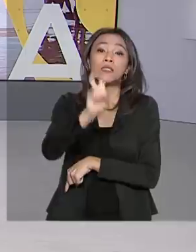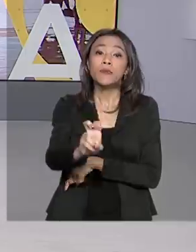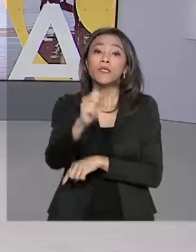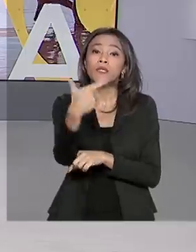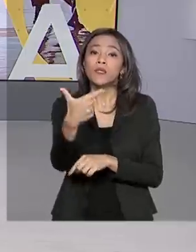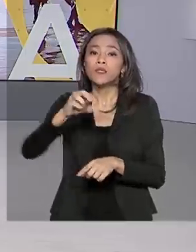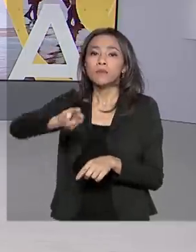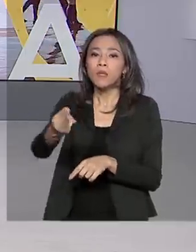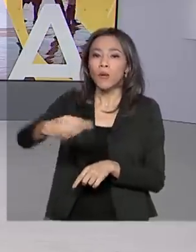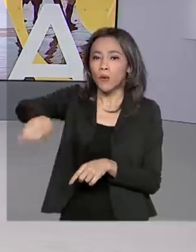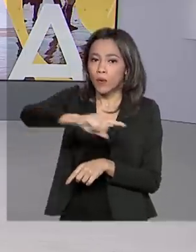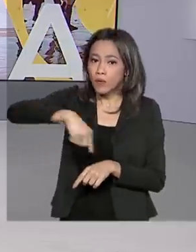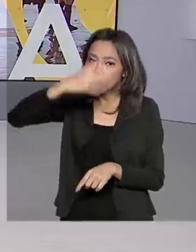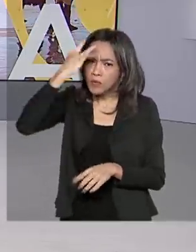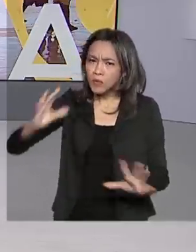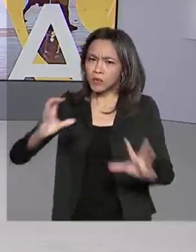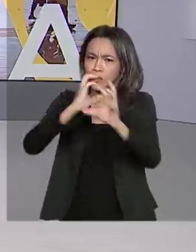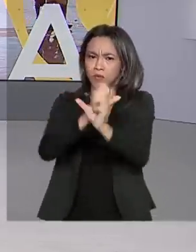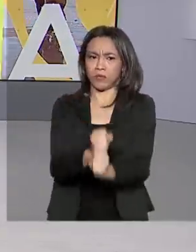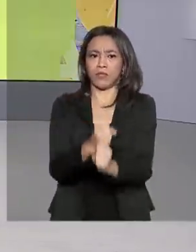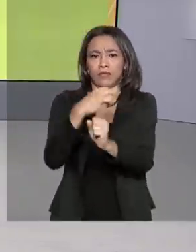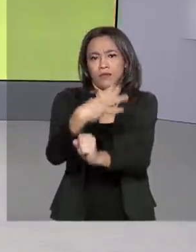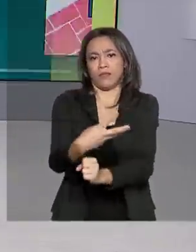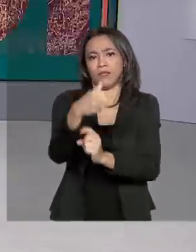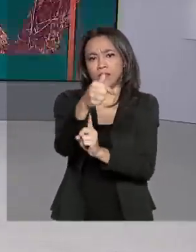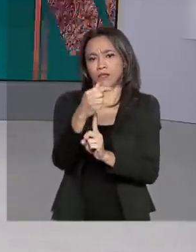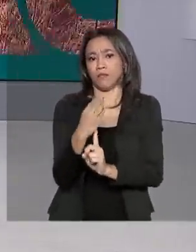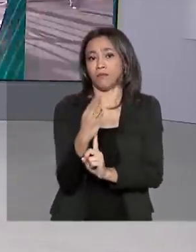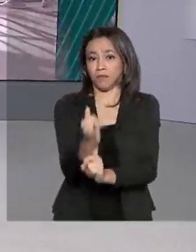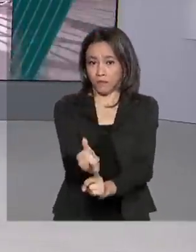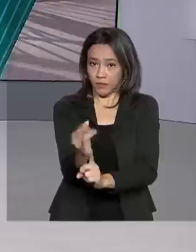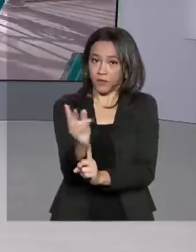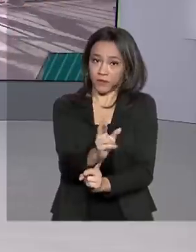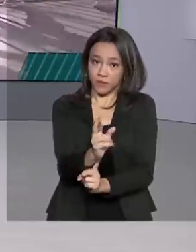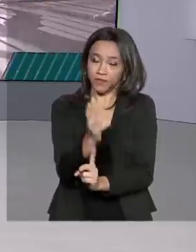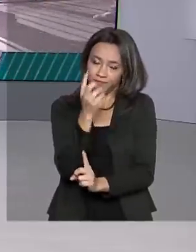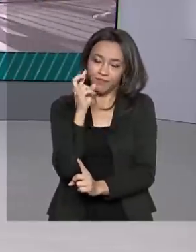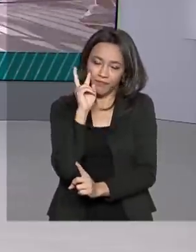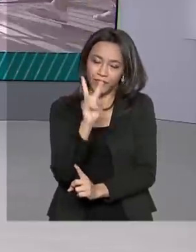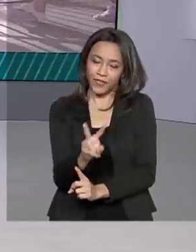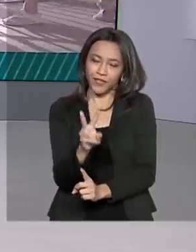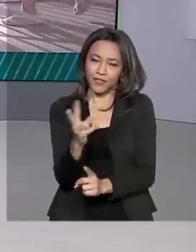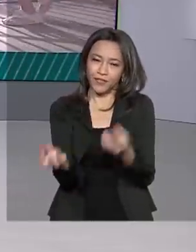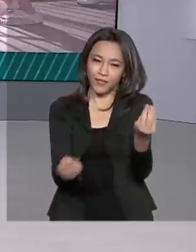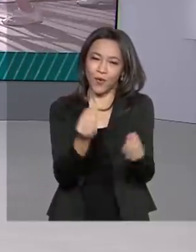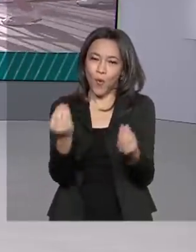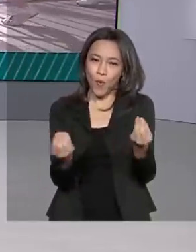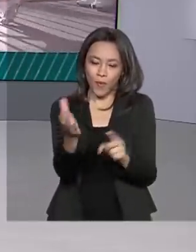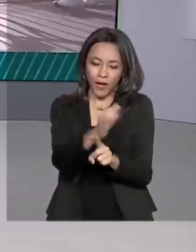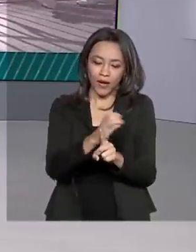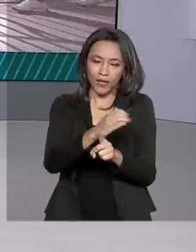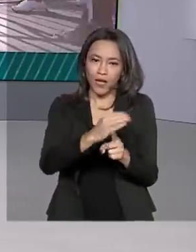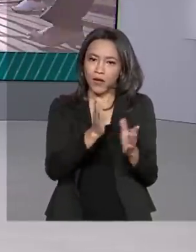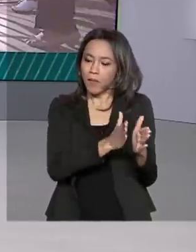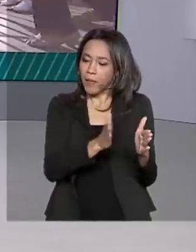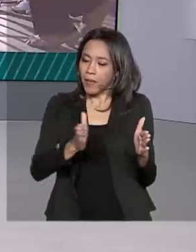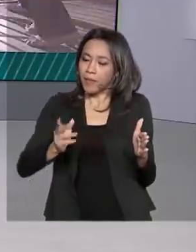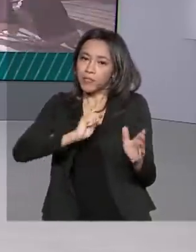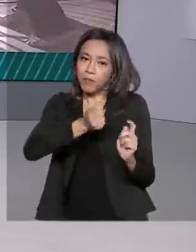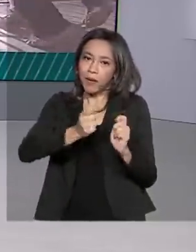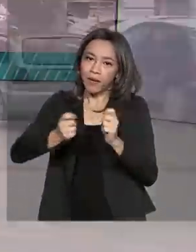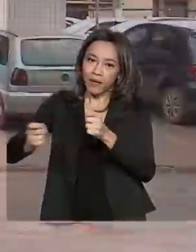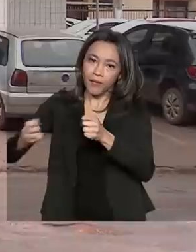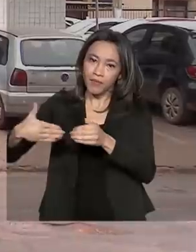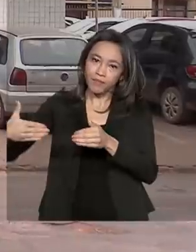brasileiros, num total de 37 bilhões de reais. Confira agora como fica o calendário para os próximos dias.